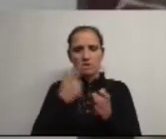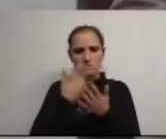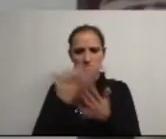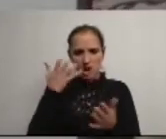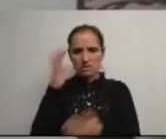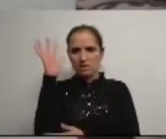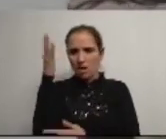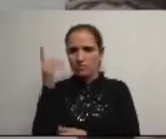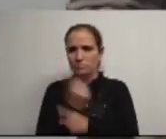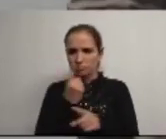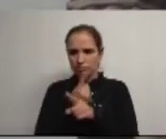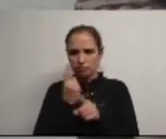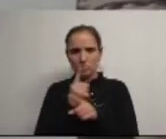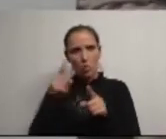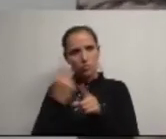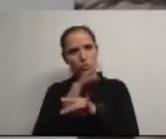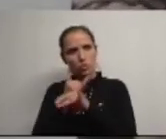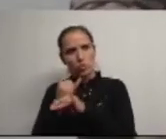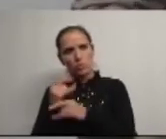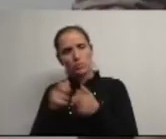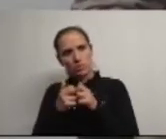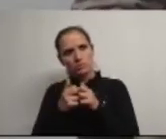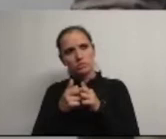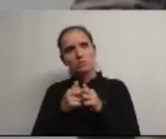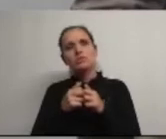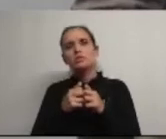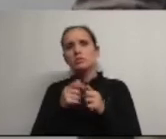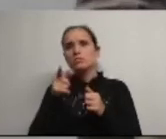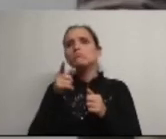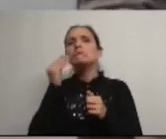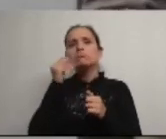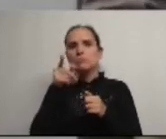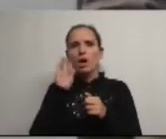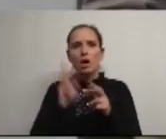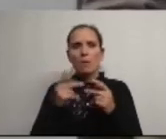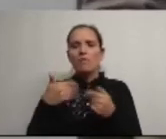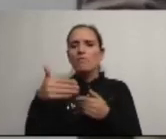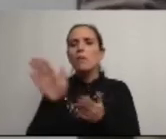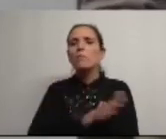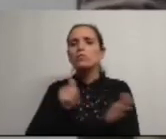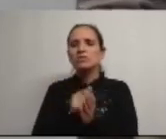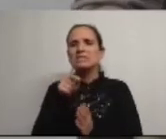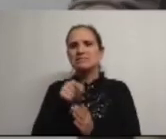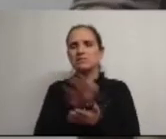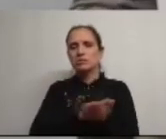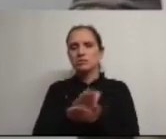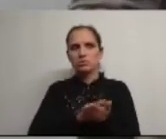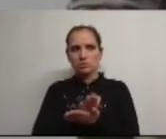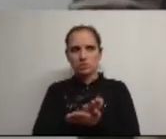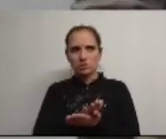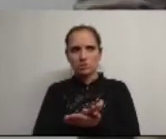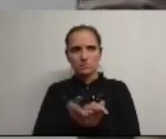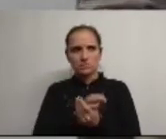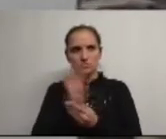das árvores entre vários outros problemas quando pretende o executivo municipal corrigir estas situações